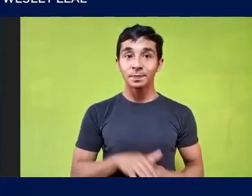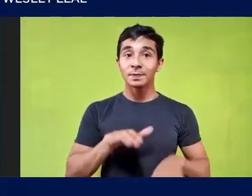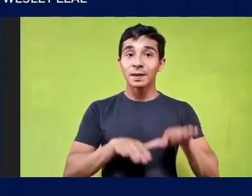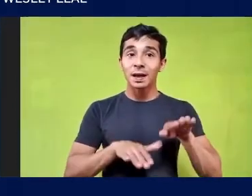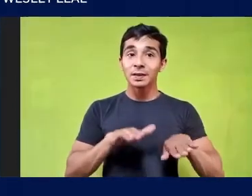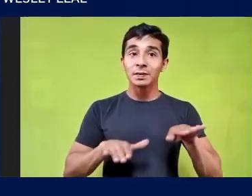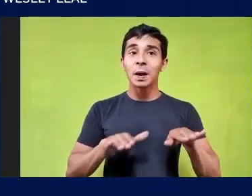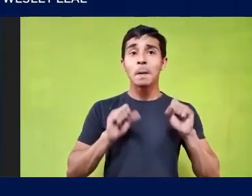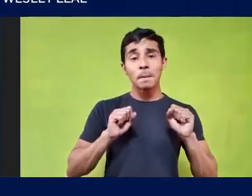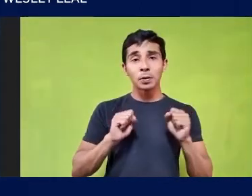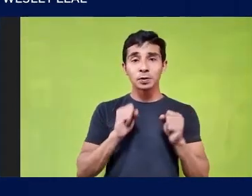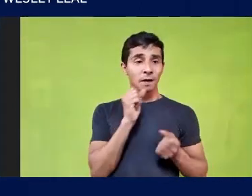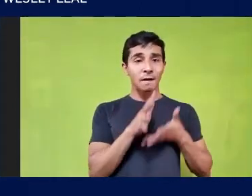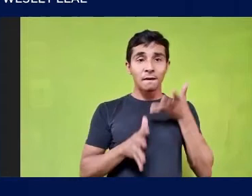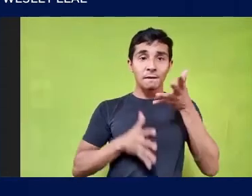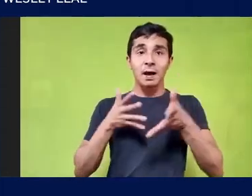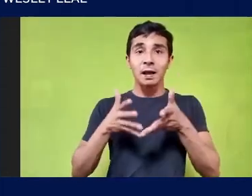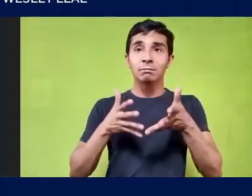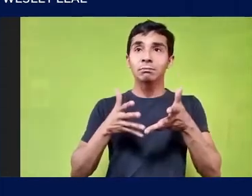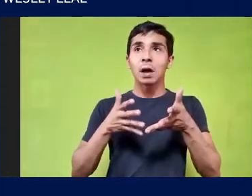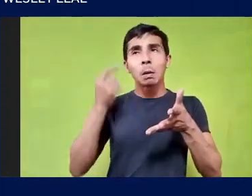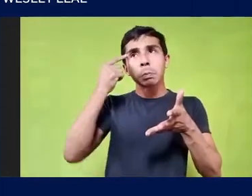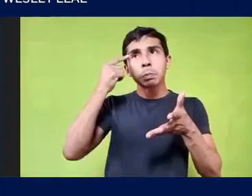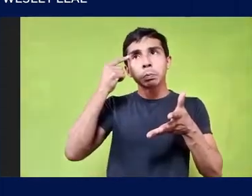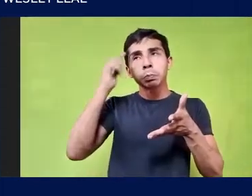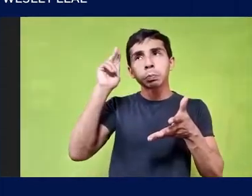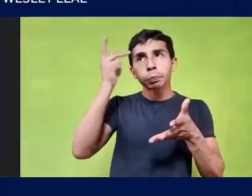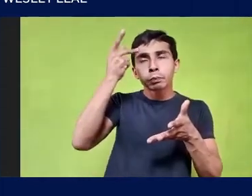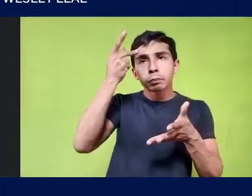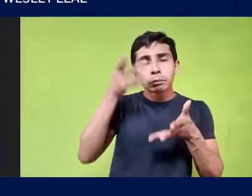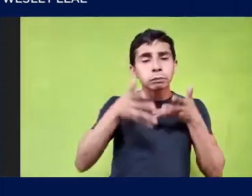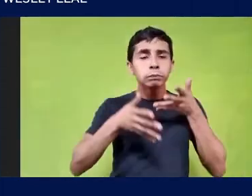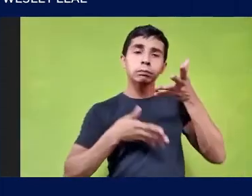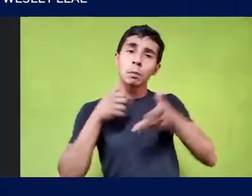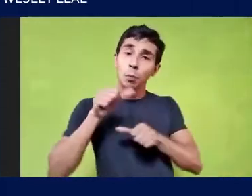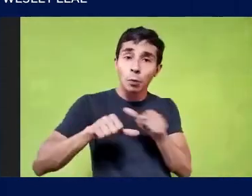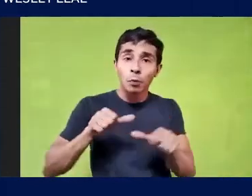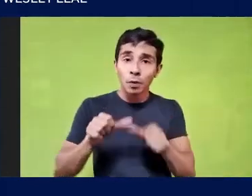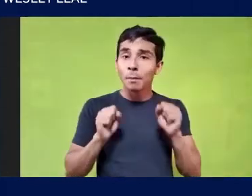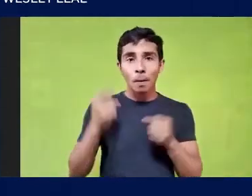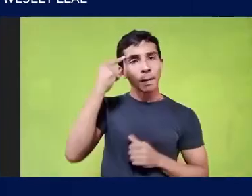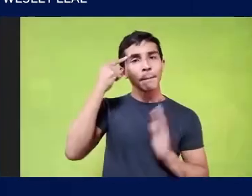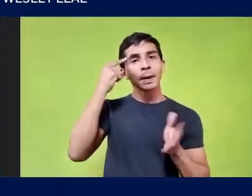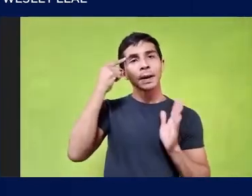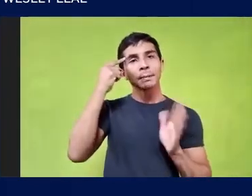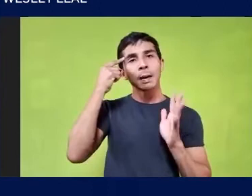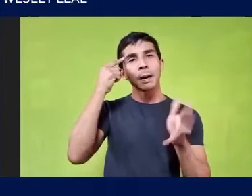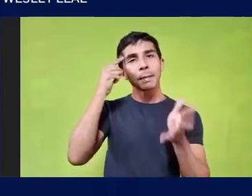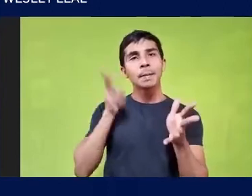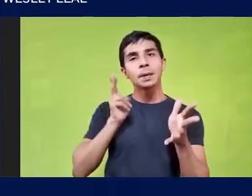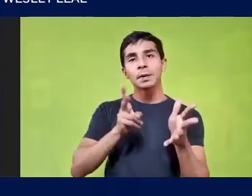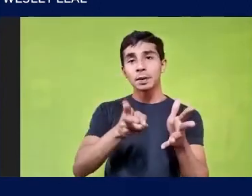pôr-se A pensar E pode Desfazer-se Do calcificado Pensamento Que sempre Norteou Como a